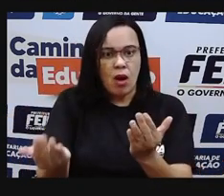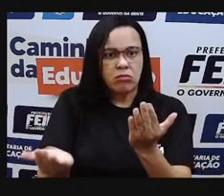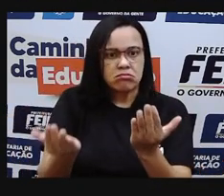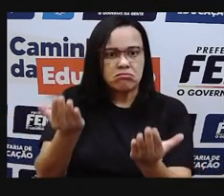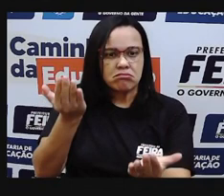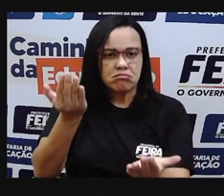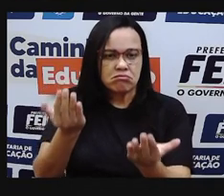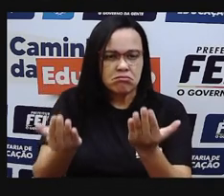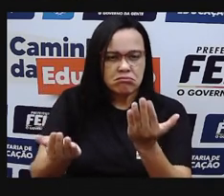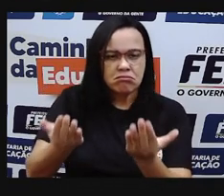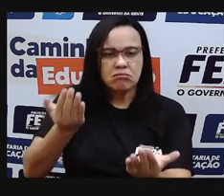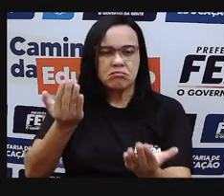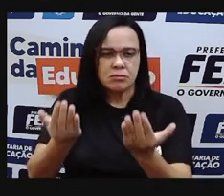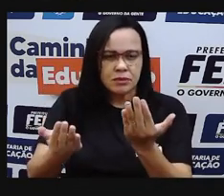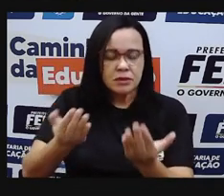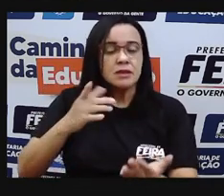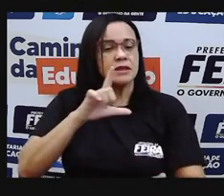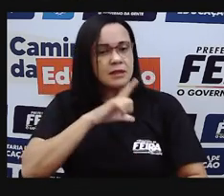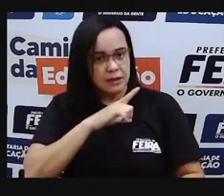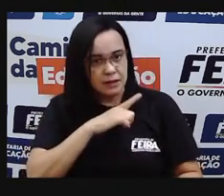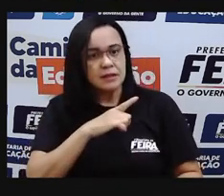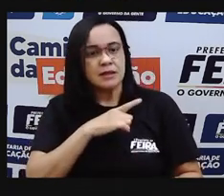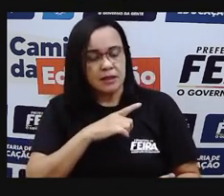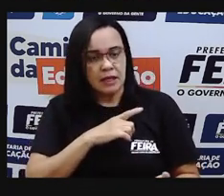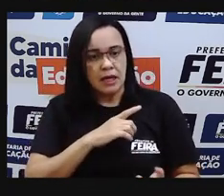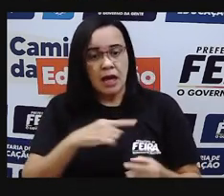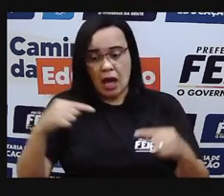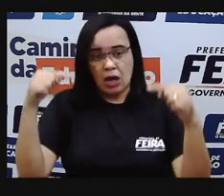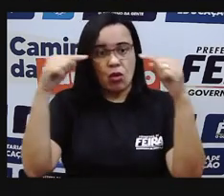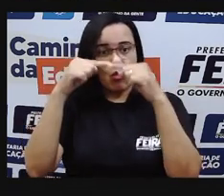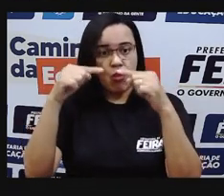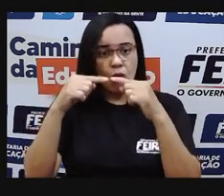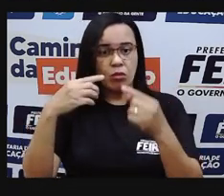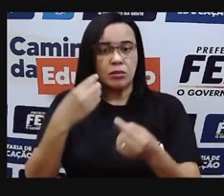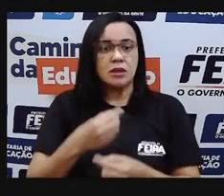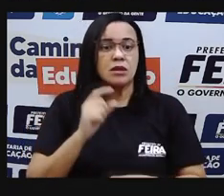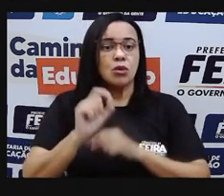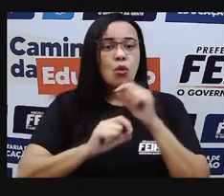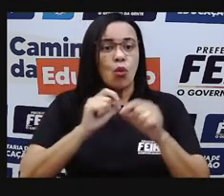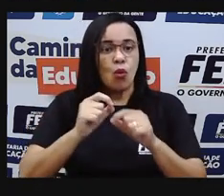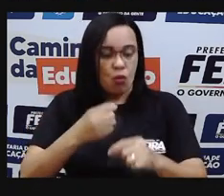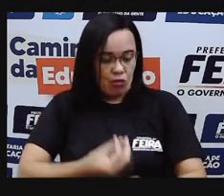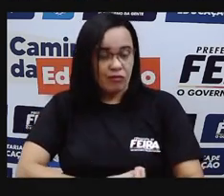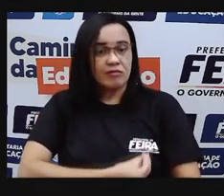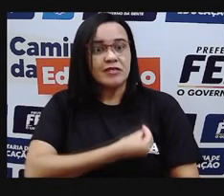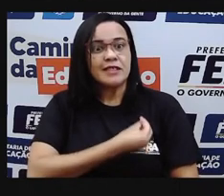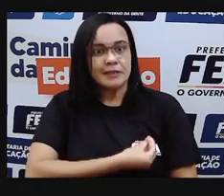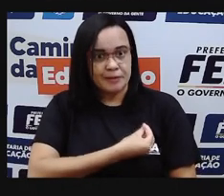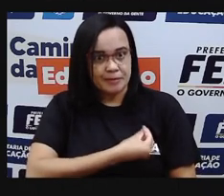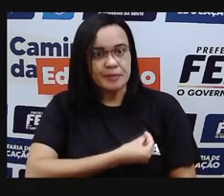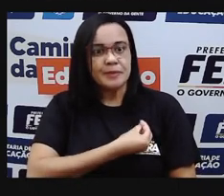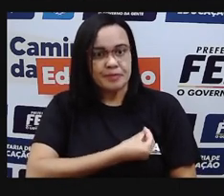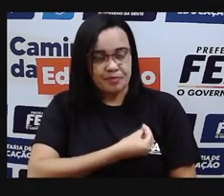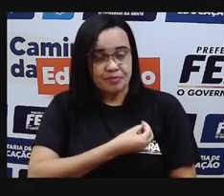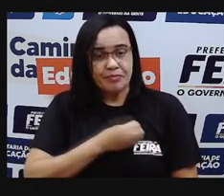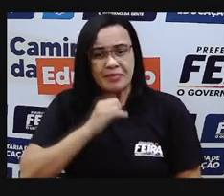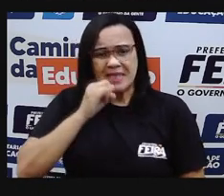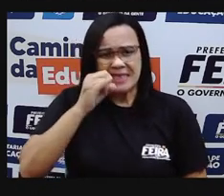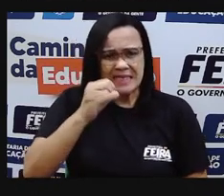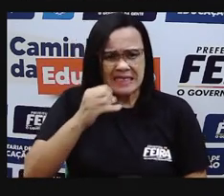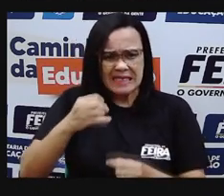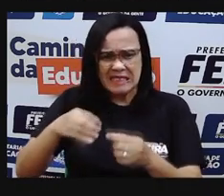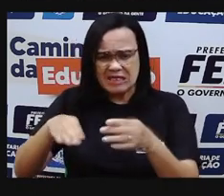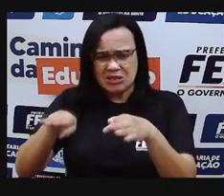depende desse processo que é o efeito estufa, tá? E quais são esses